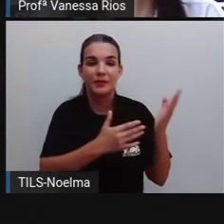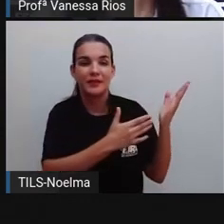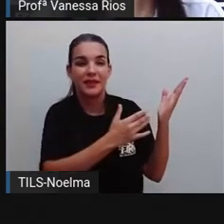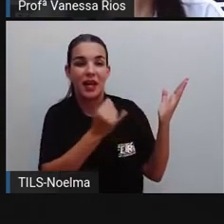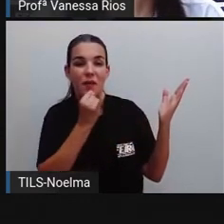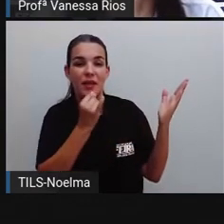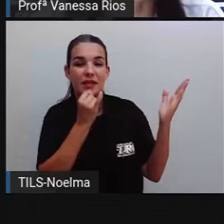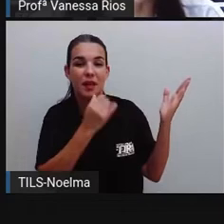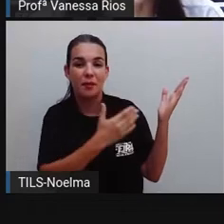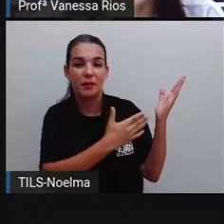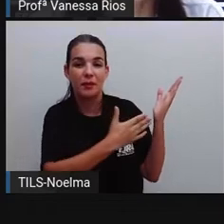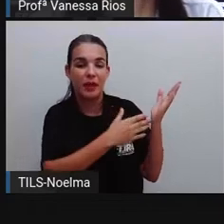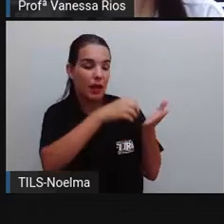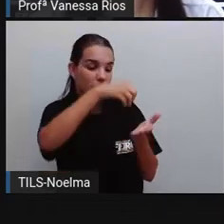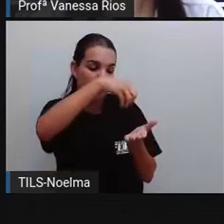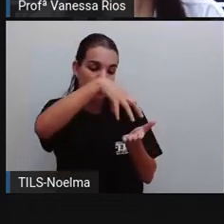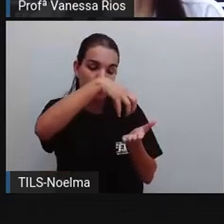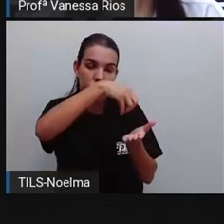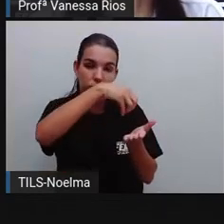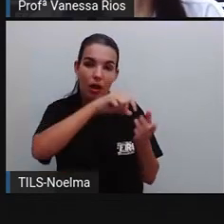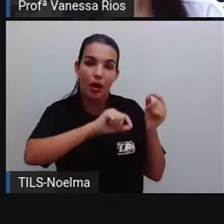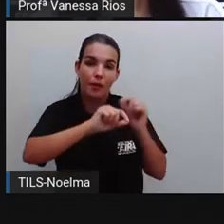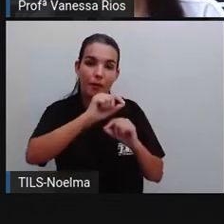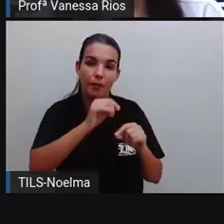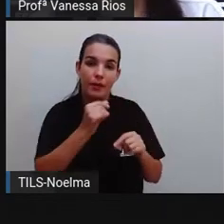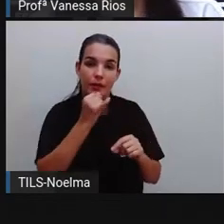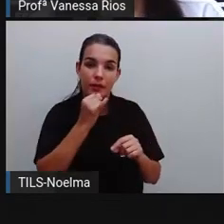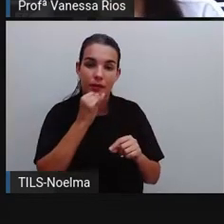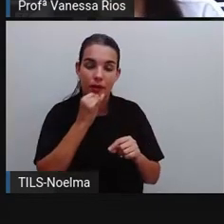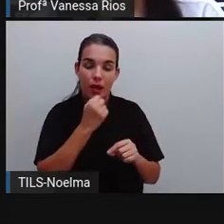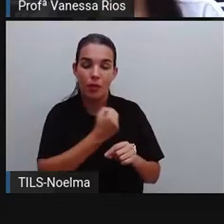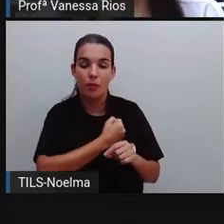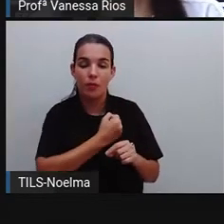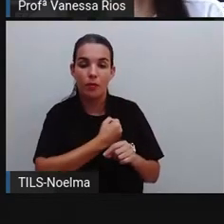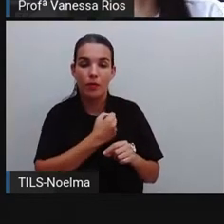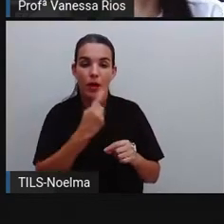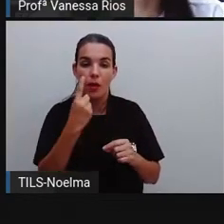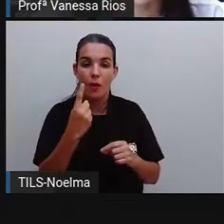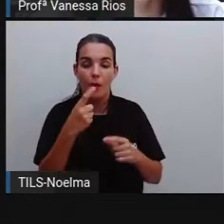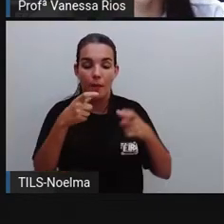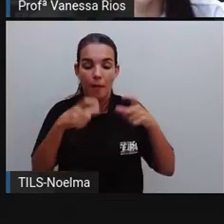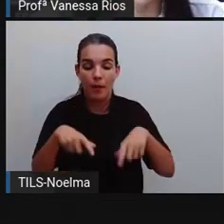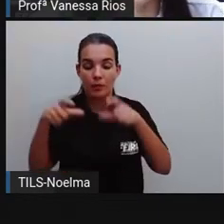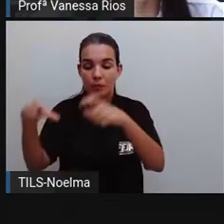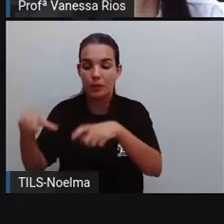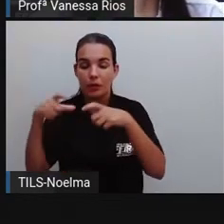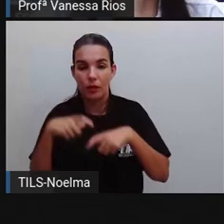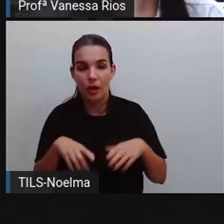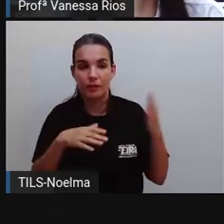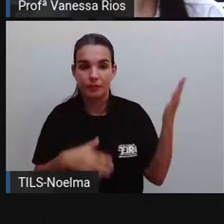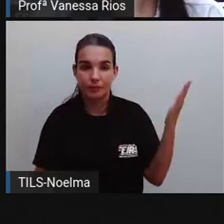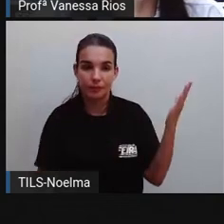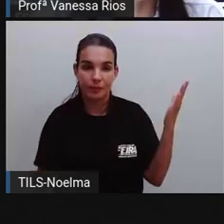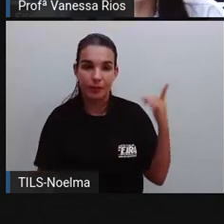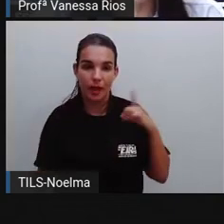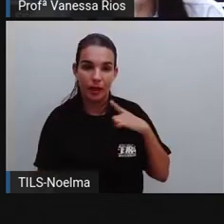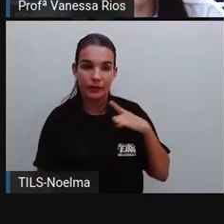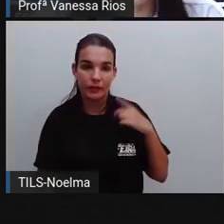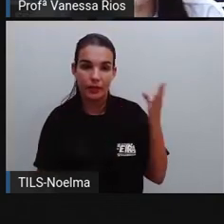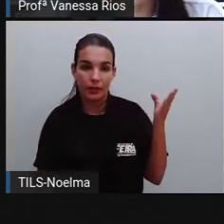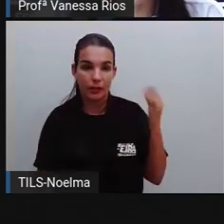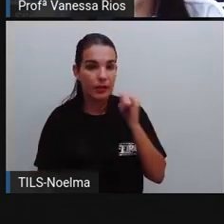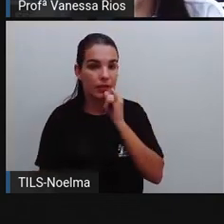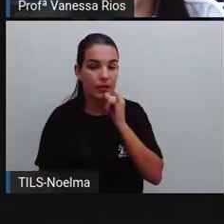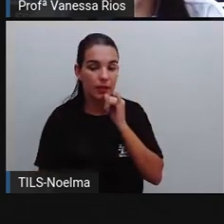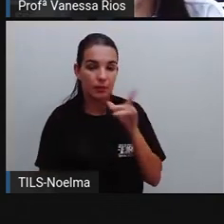trouxe aqui dois exemplos, né? Dois exemplos de uma conta de luz de um mesmo lugar. Aqui a gente observa, nesse primeiro